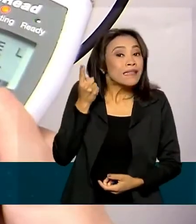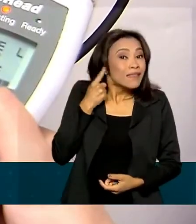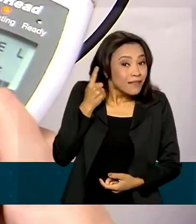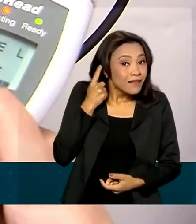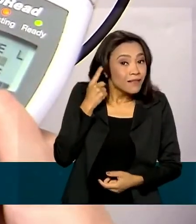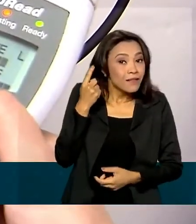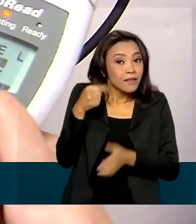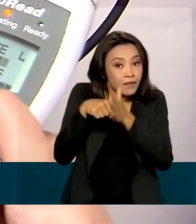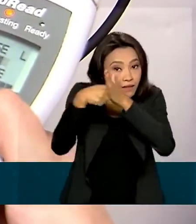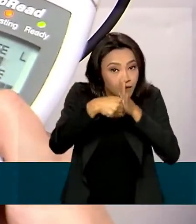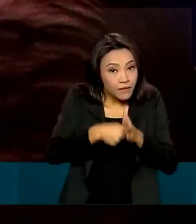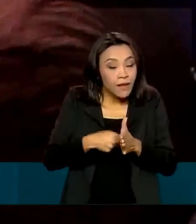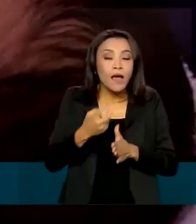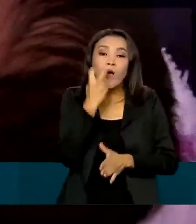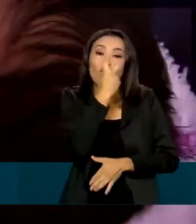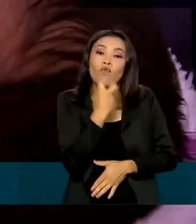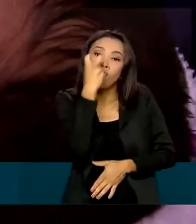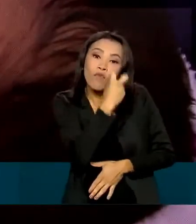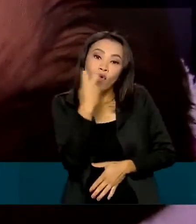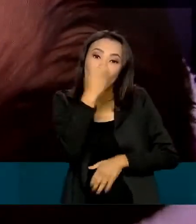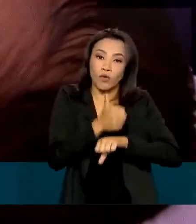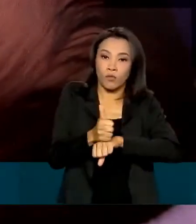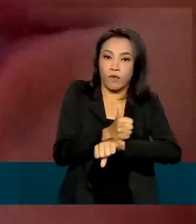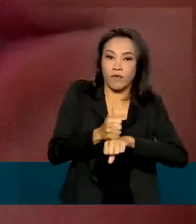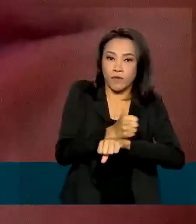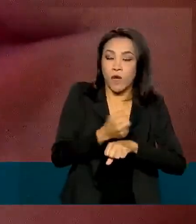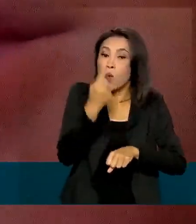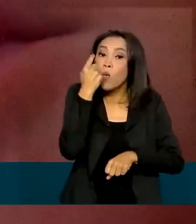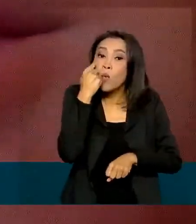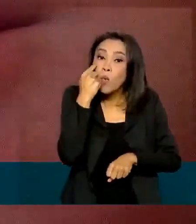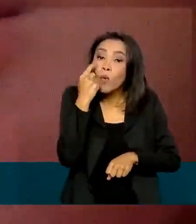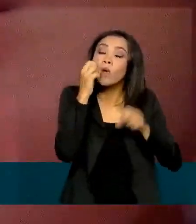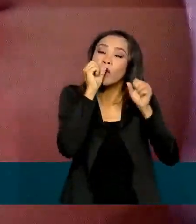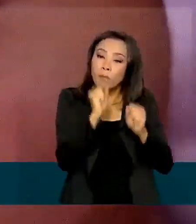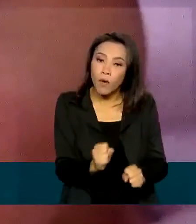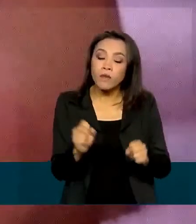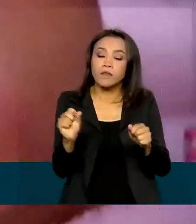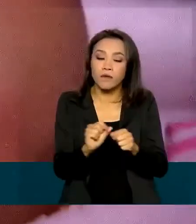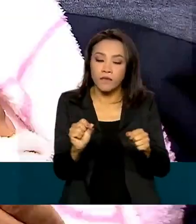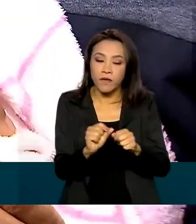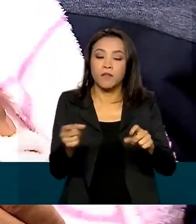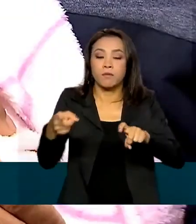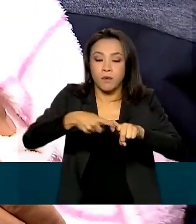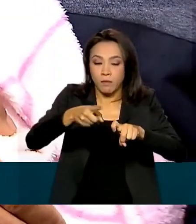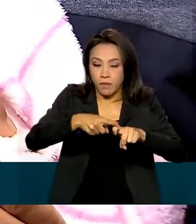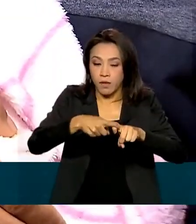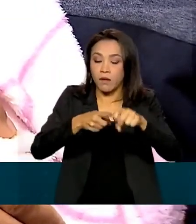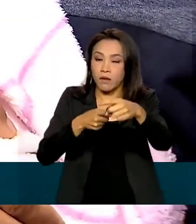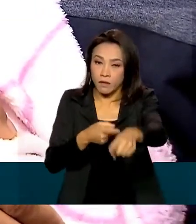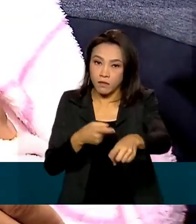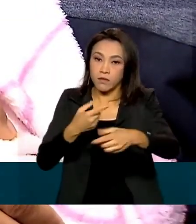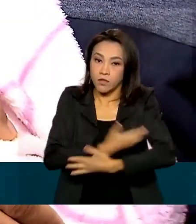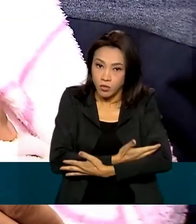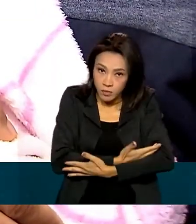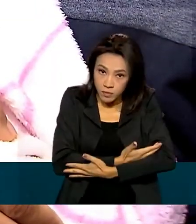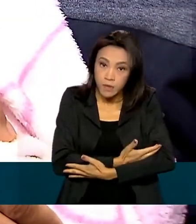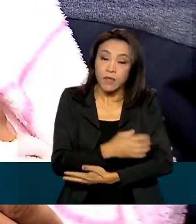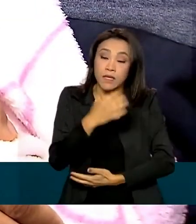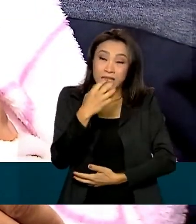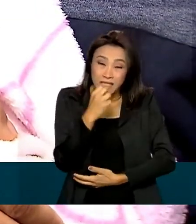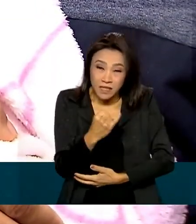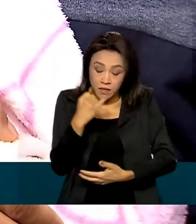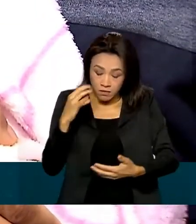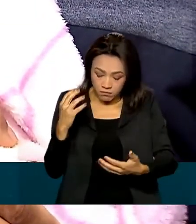feito por um fonaudiólogo, enquanto que o do olhinho pode ser feito pelo pediatra. Caso os exames apresentem